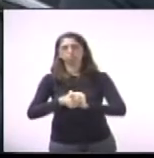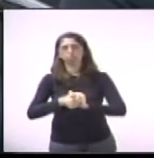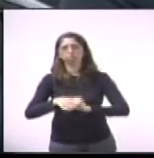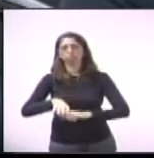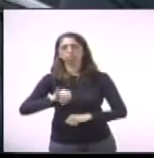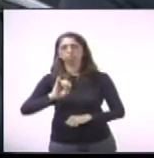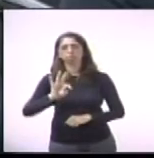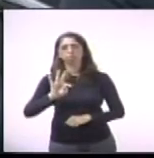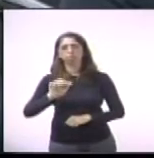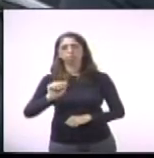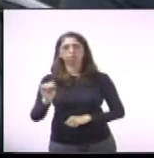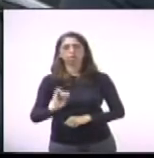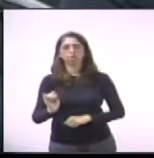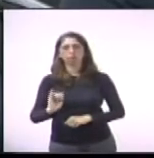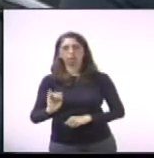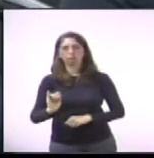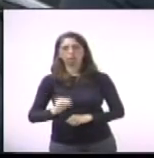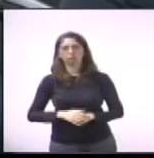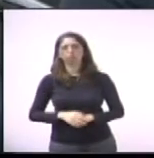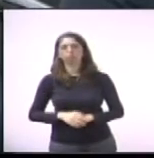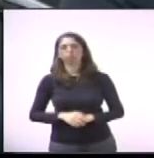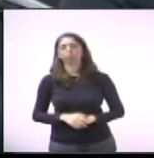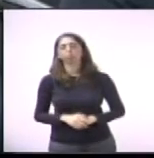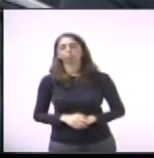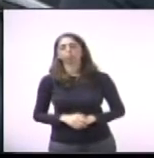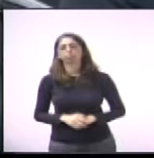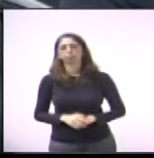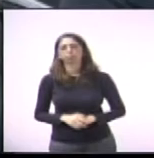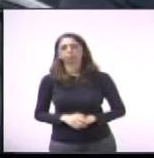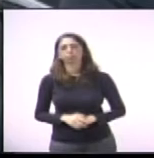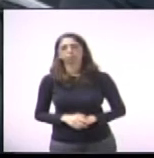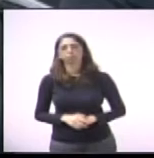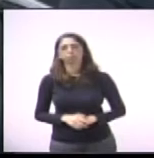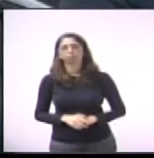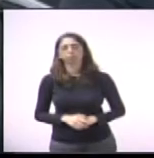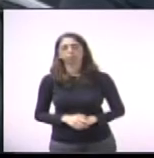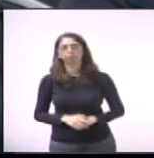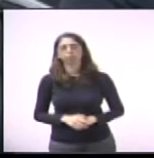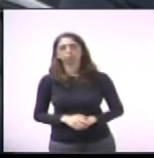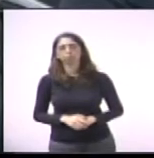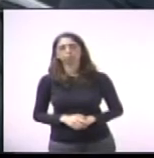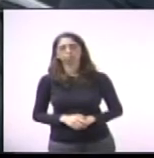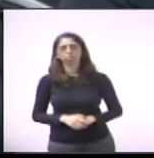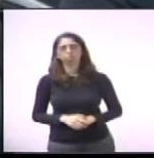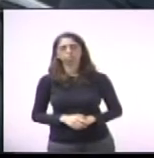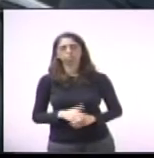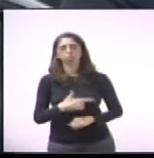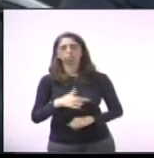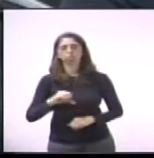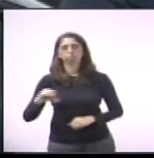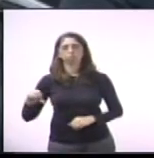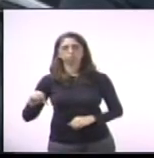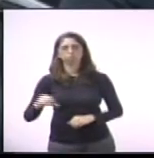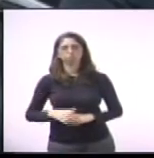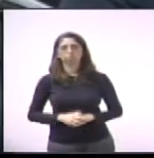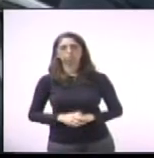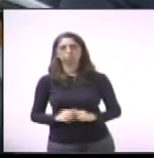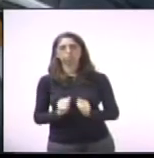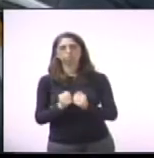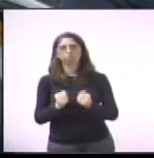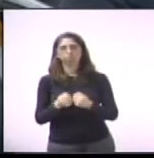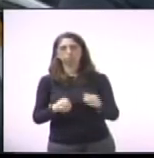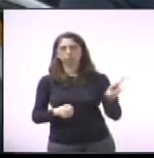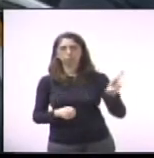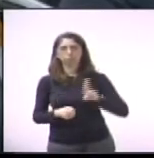próximo Itália, Botasso Calegares. 299, do vereador Marquinho Fiorella,